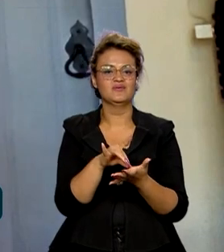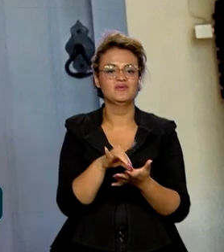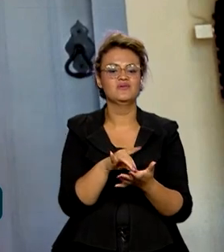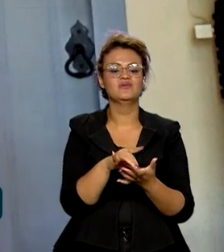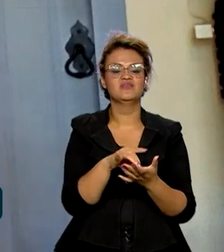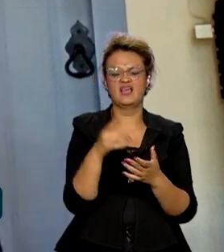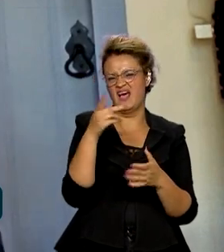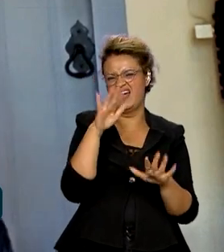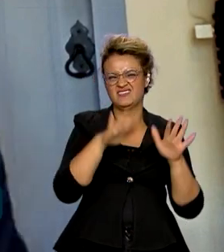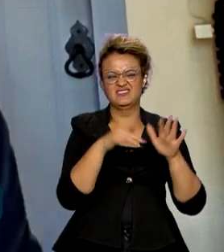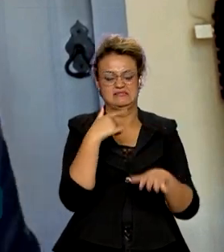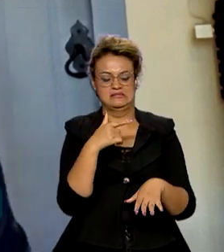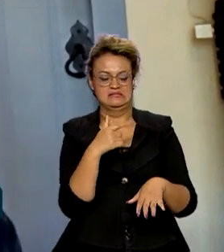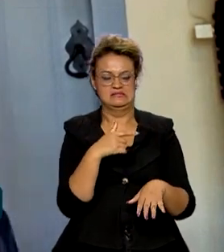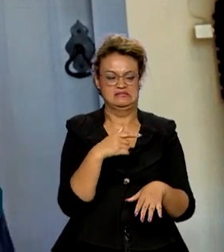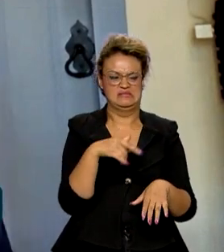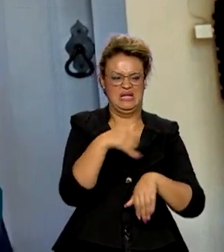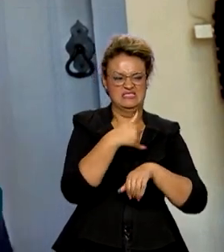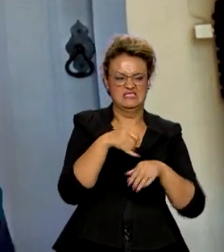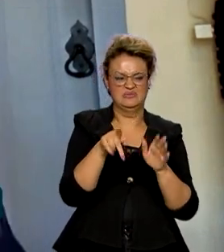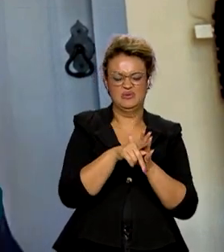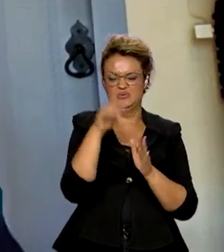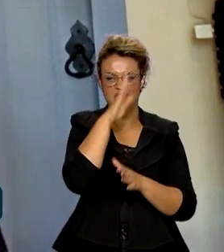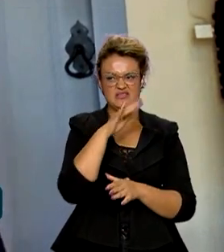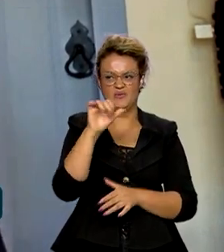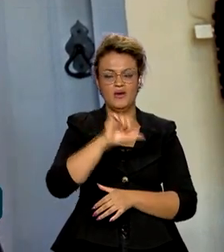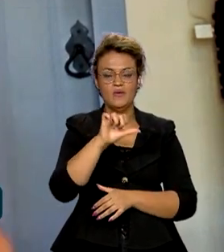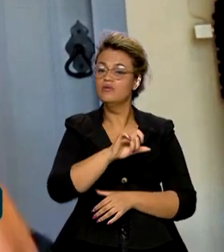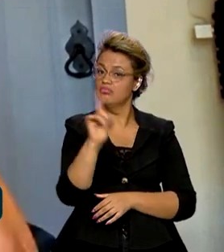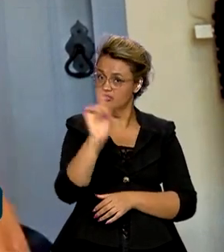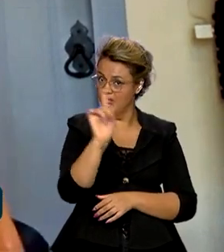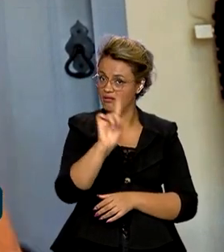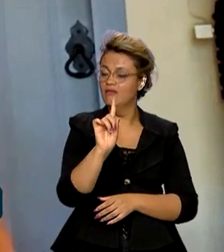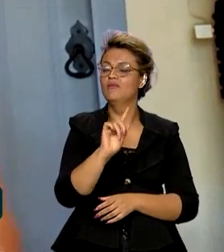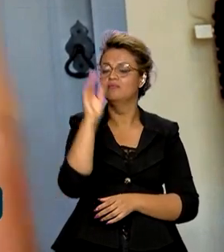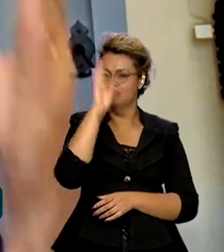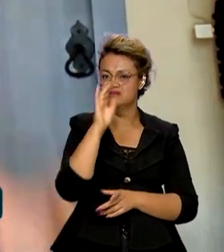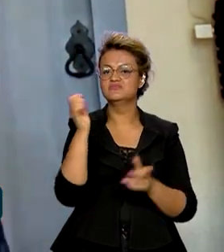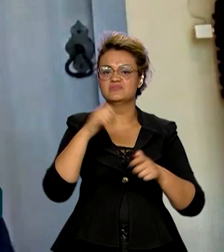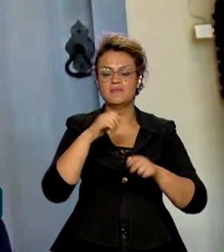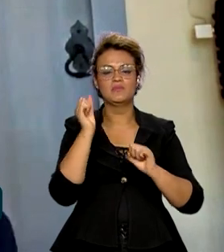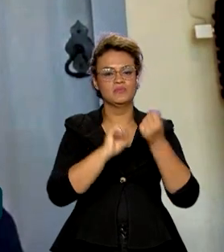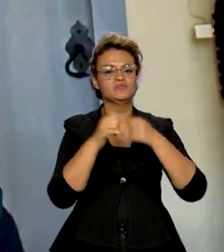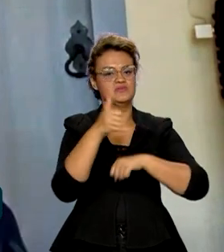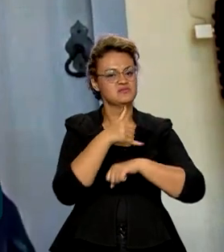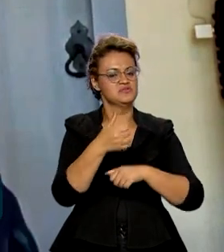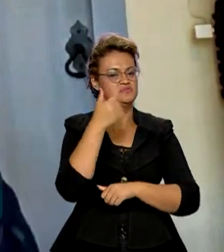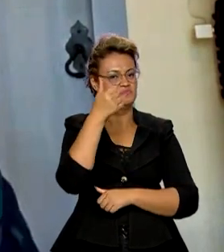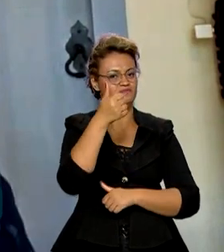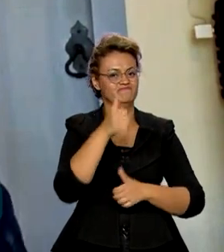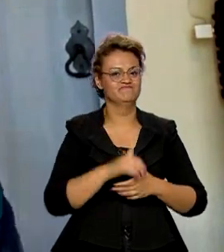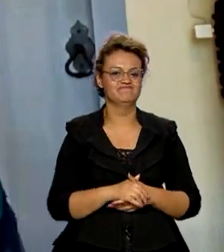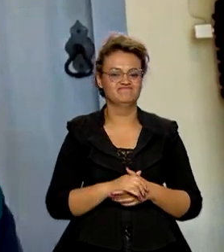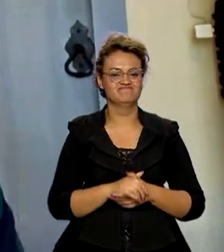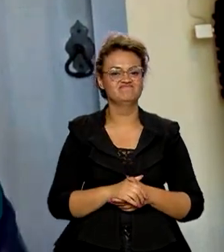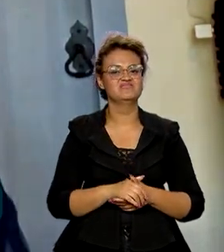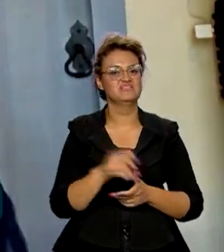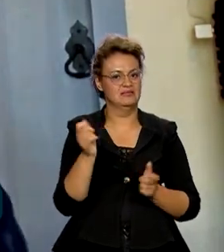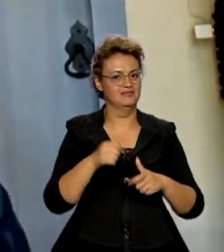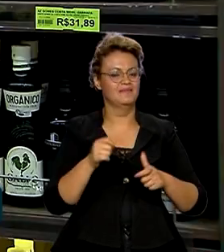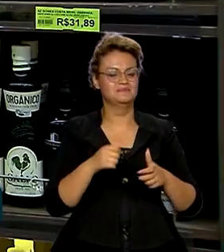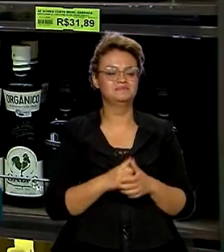algum preconceito com o produto nacional, de que, de fato, o Brasil está produzindo azeites espetaculares. E isso é